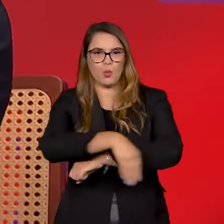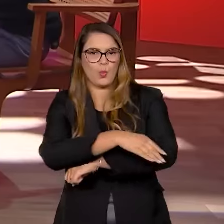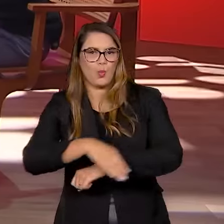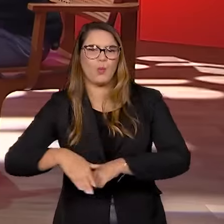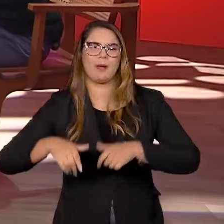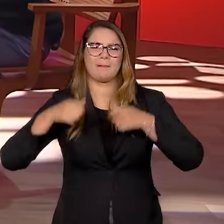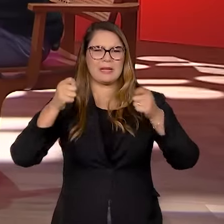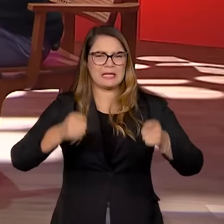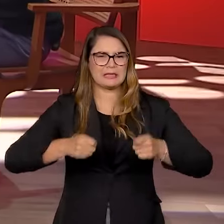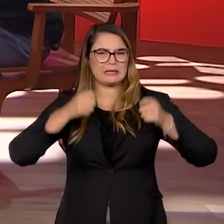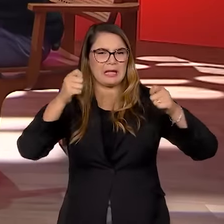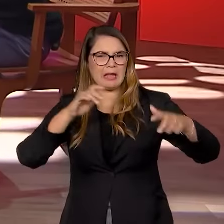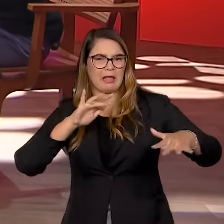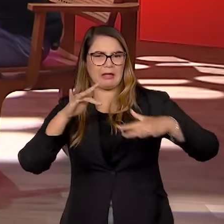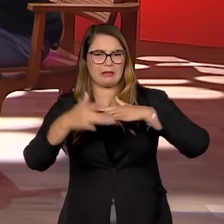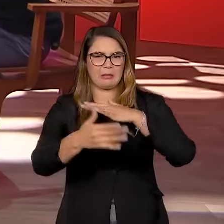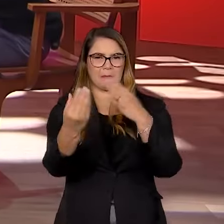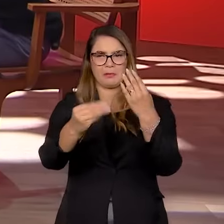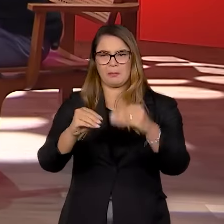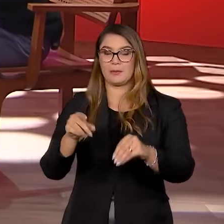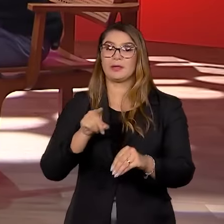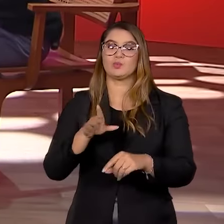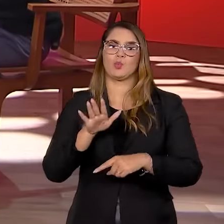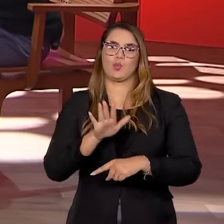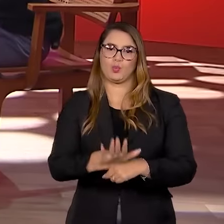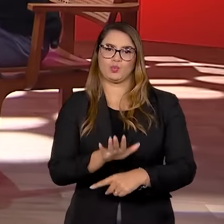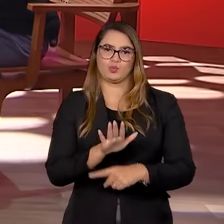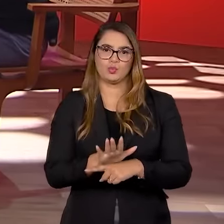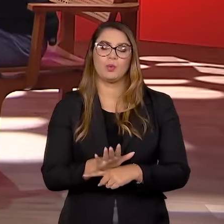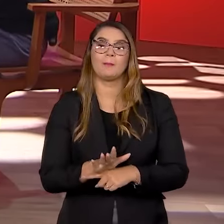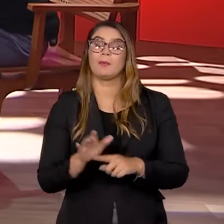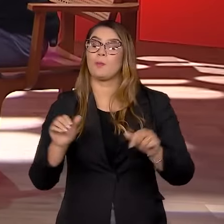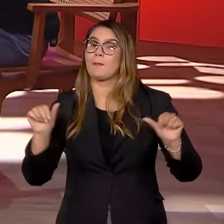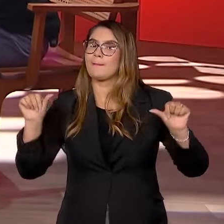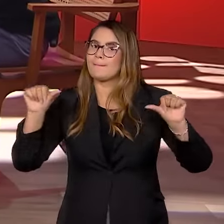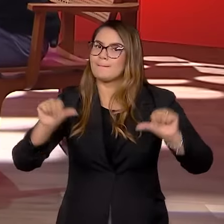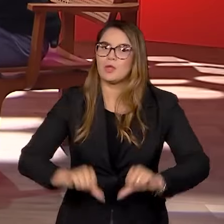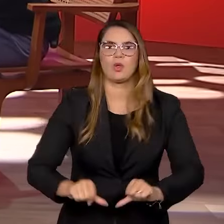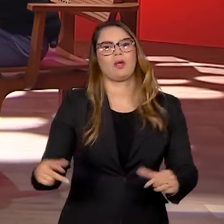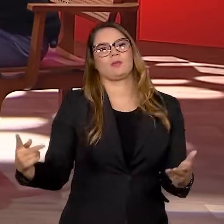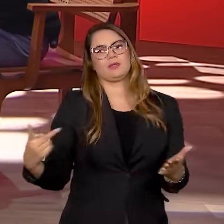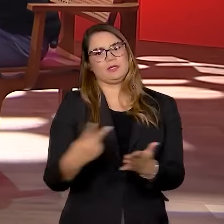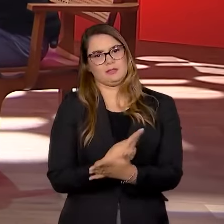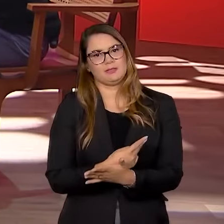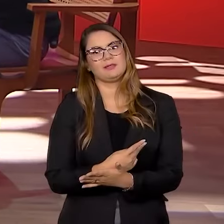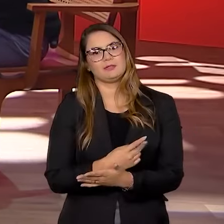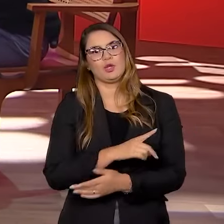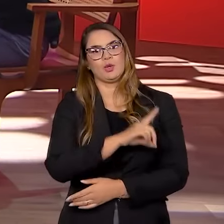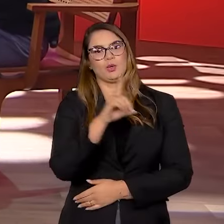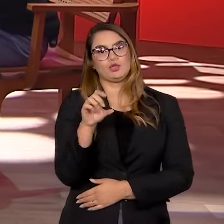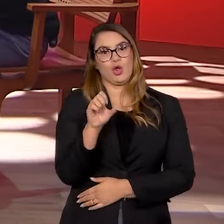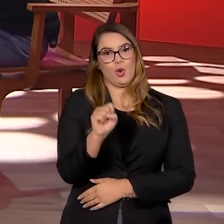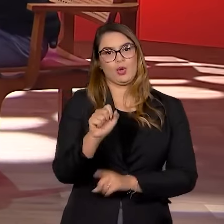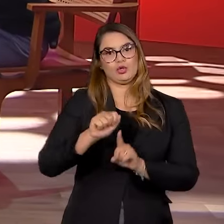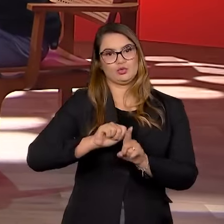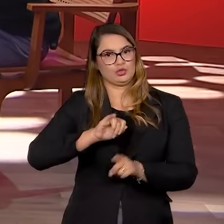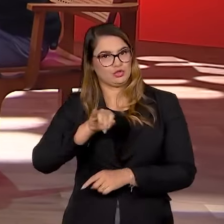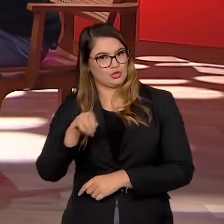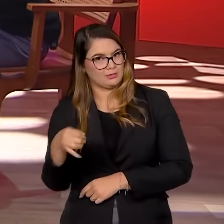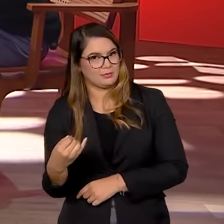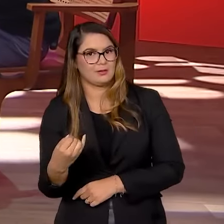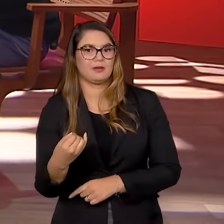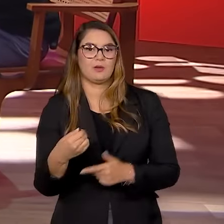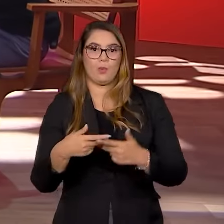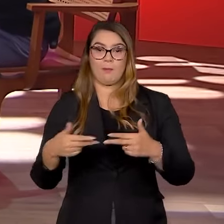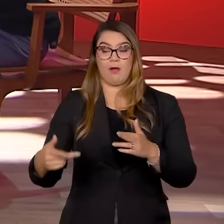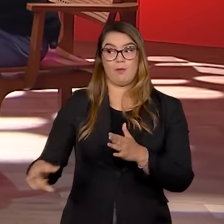militância na rede social. Acho que tudo isso contribuiu para evitar que o pior acontecesse. O famoso 8 de janeiro, que não foi gestado ali. É uma coisa